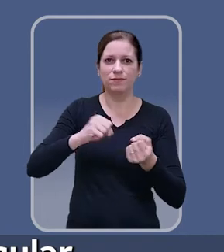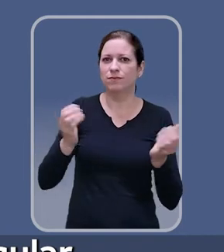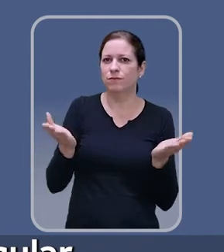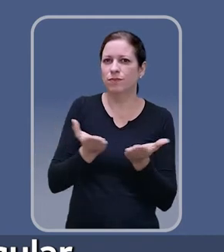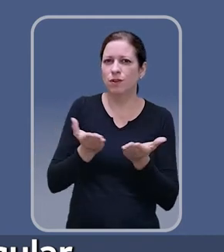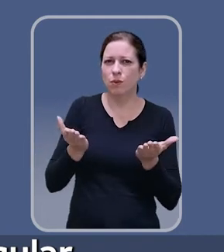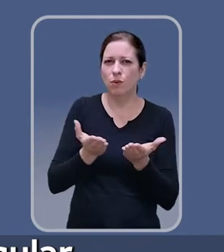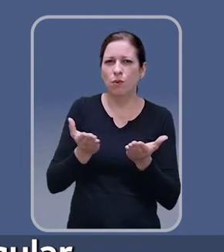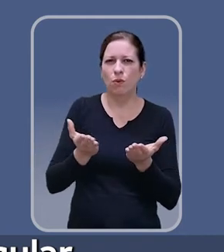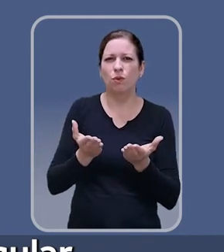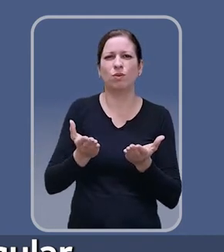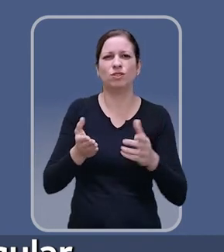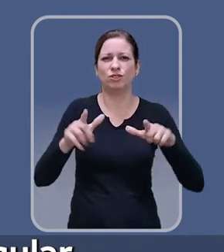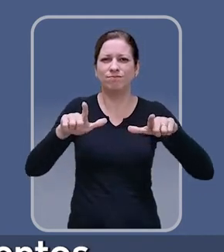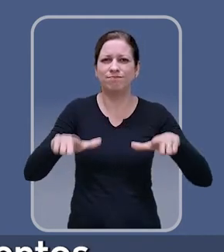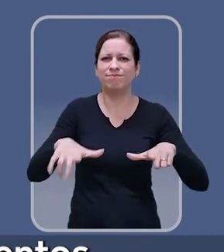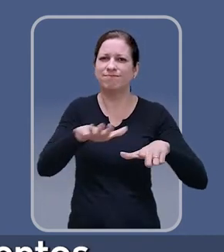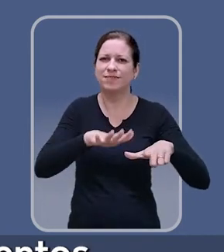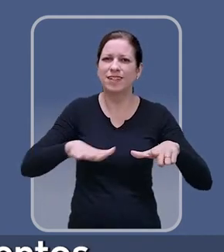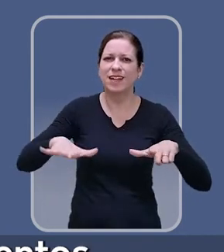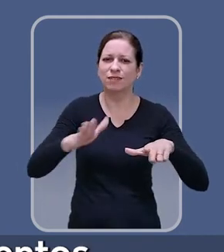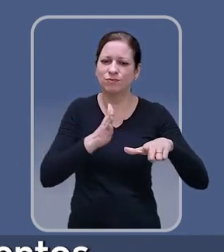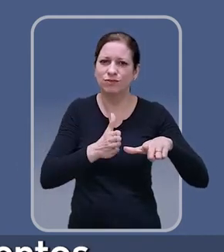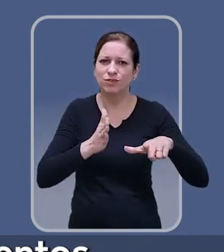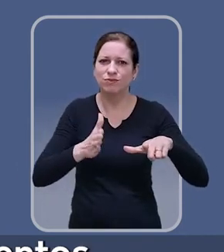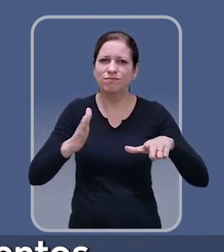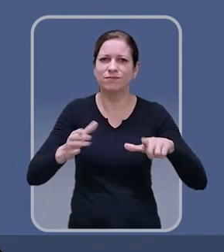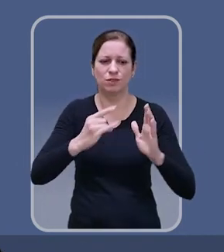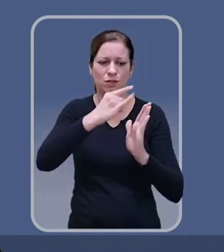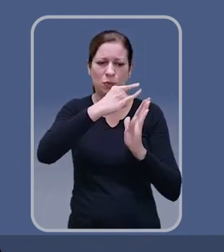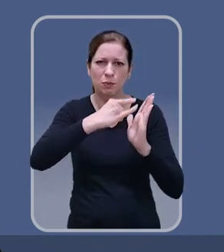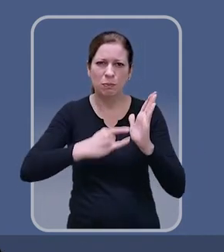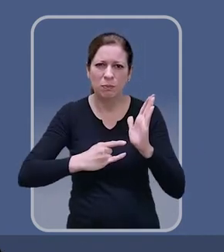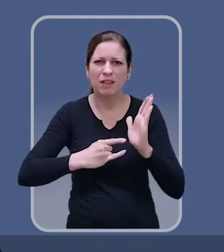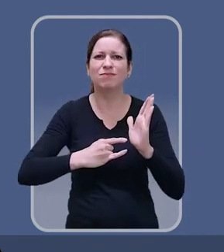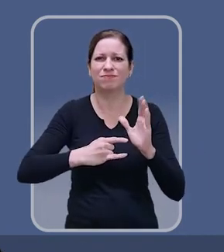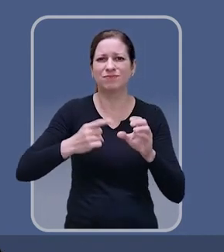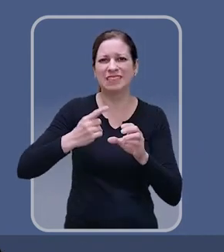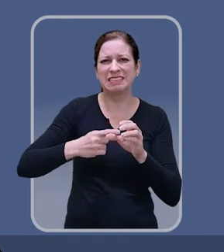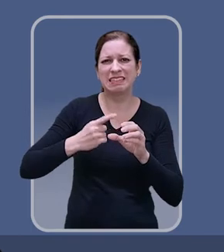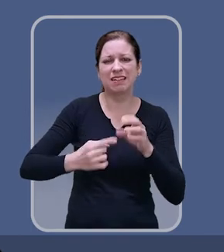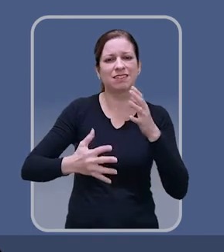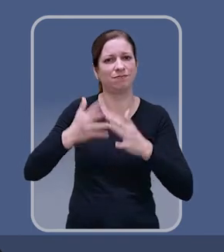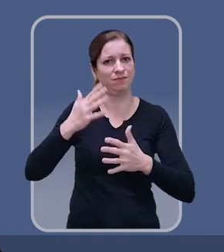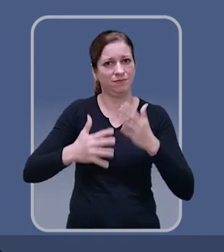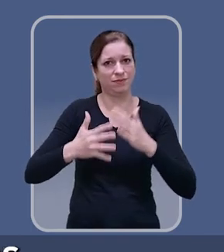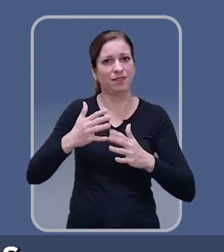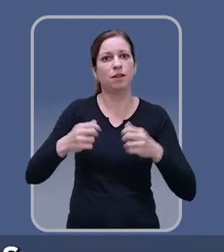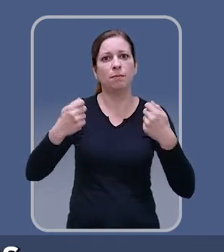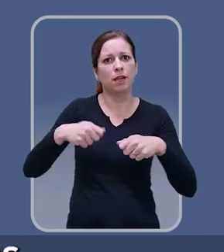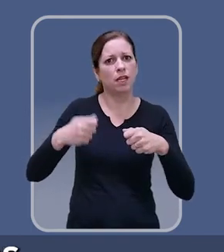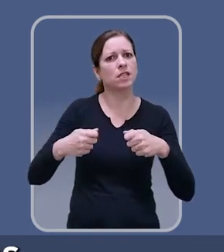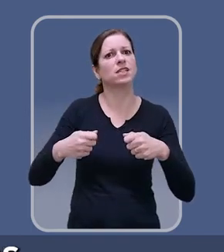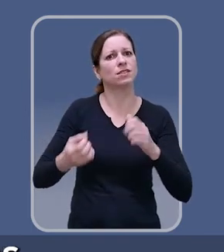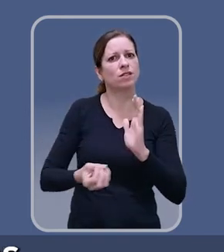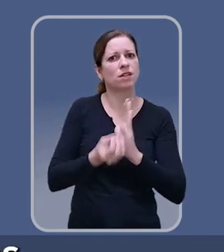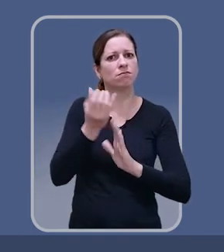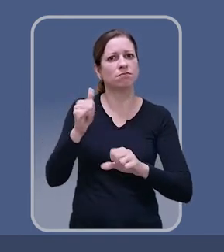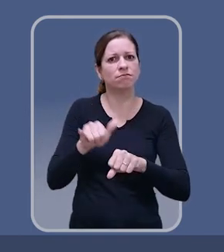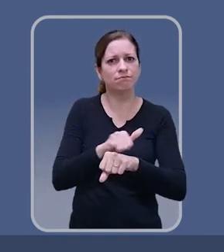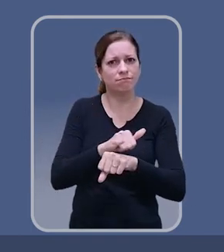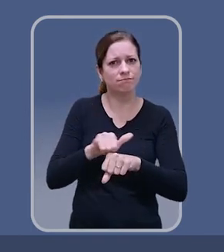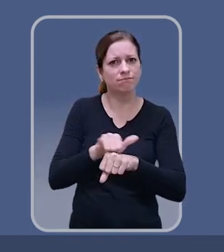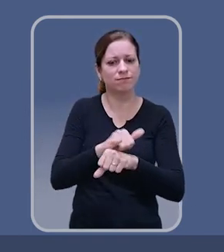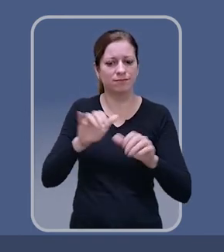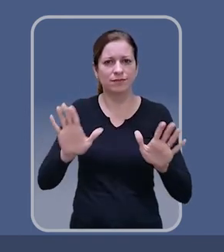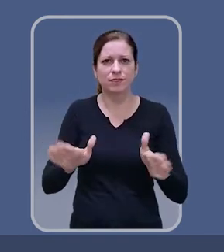dificulta muito o parcelamento regular. Então a gente precisa criar instrumentos que fomentem tanto a geração e implementação de loteamentos